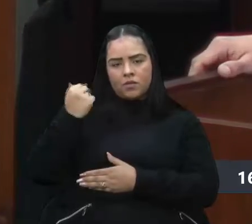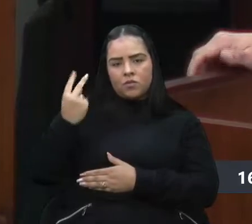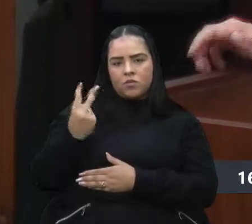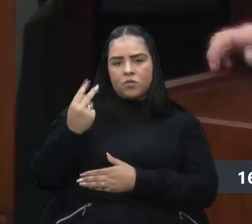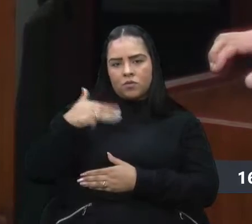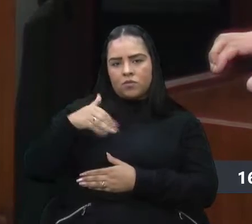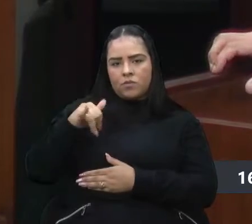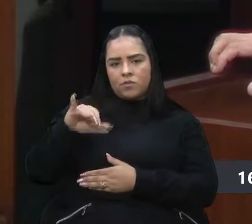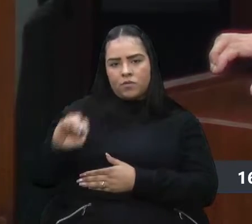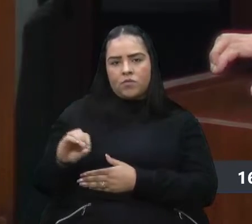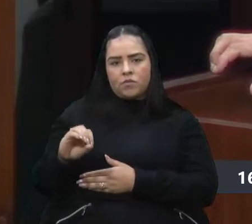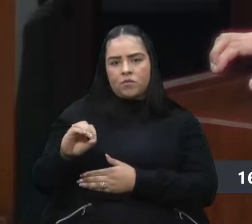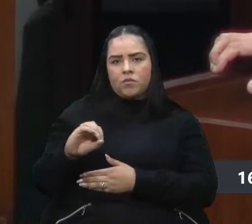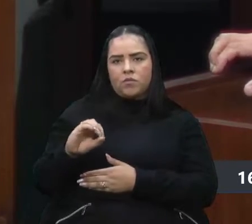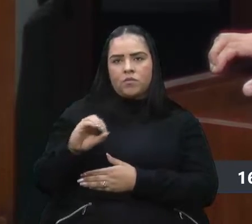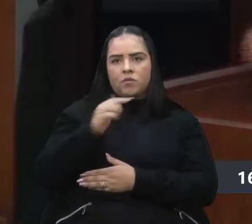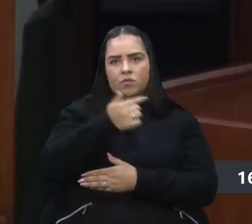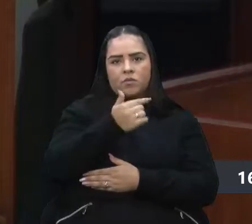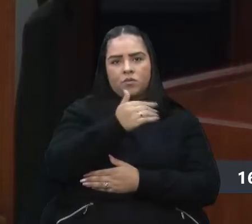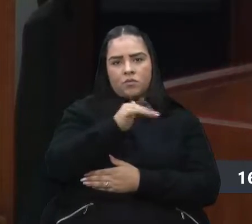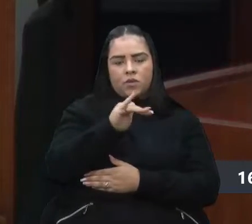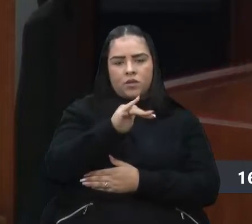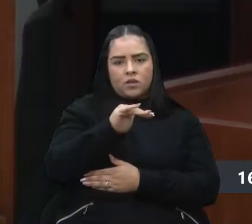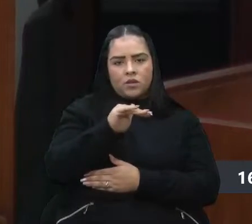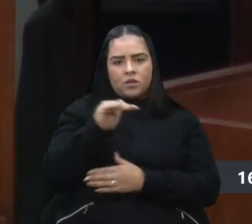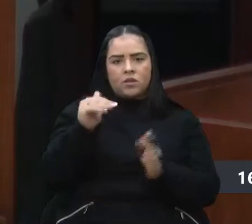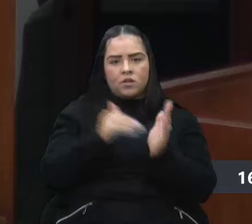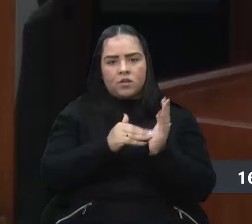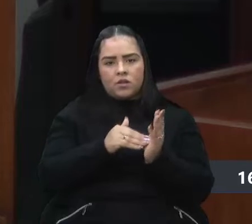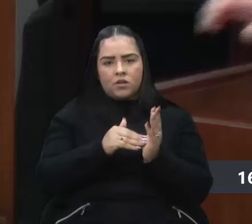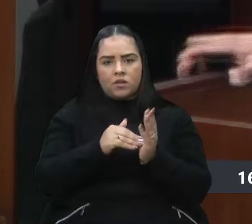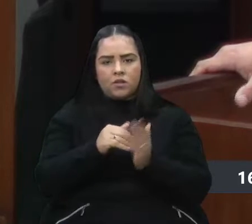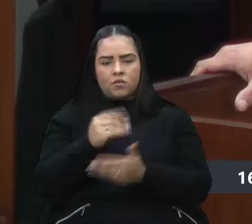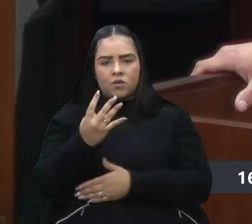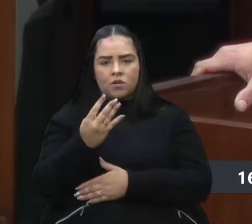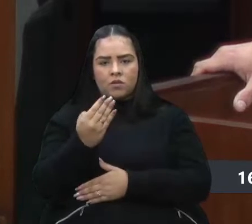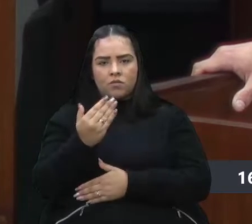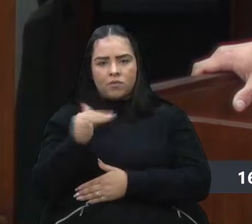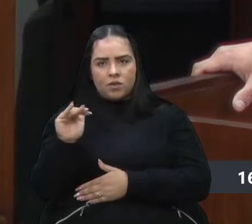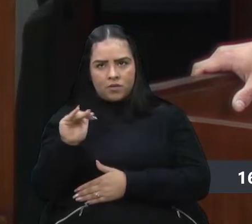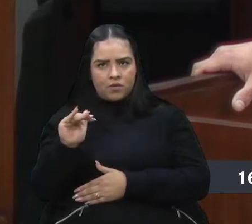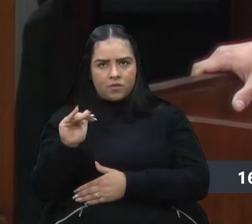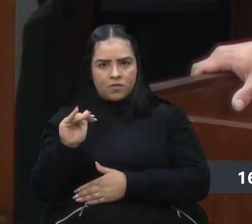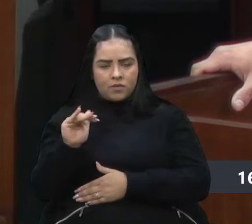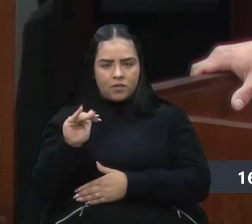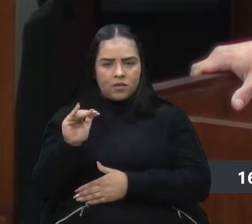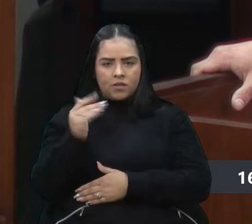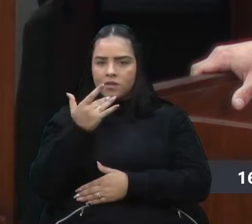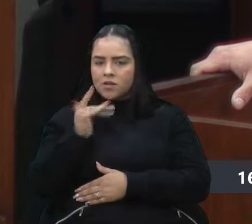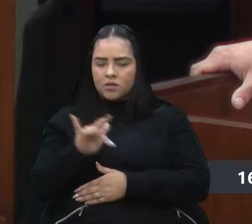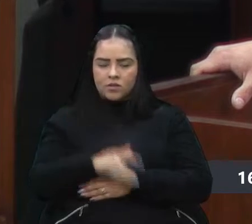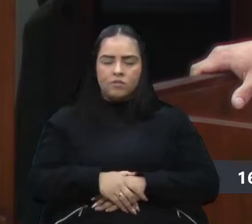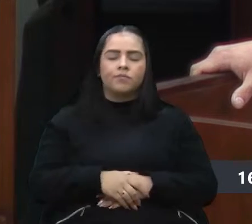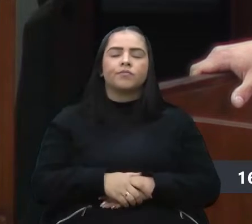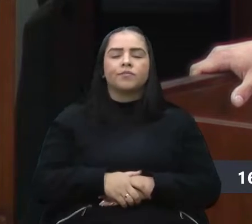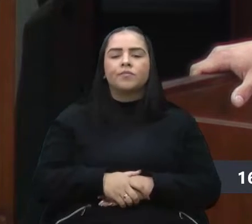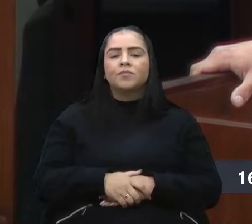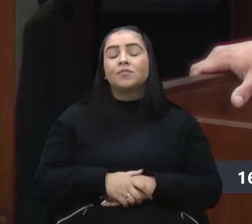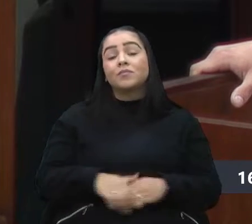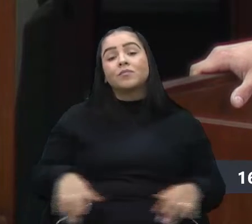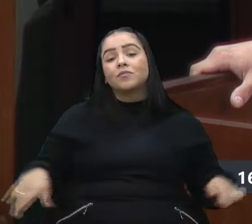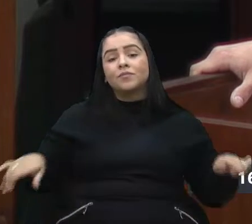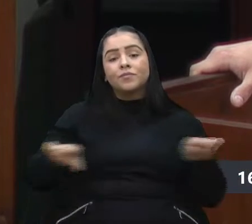5, das 7h30 da manhã às 16h30. Também, segundo a secretária,